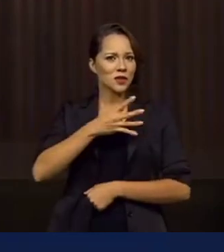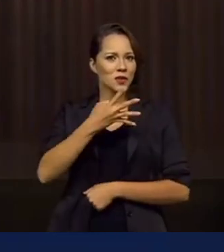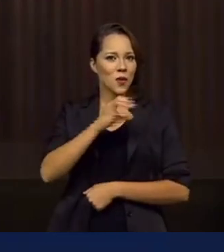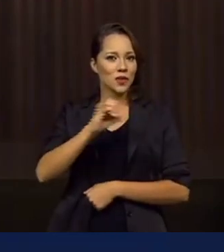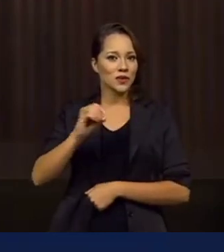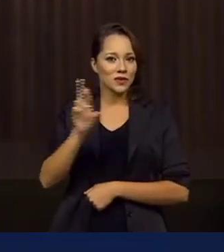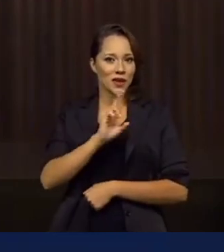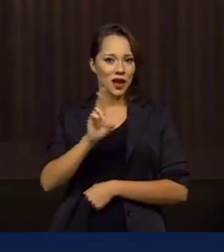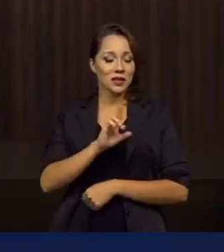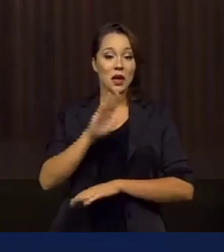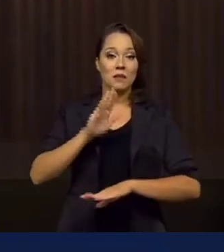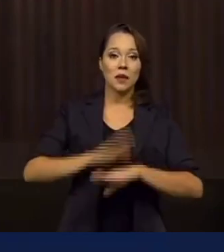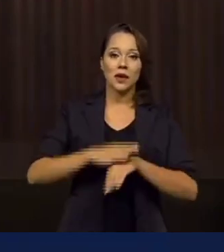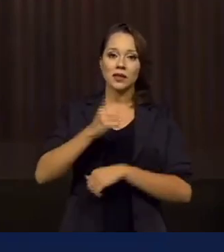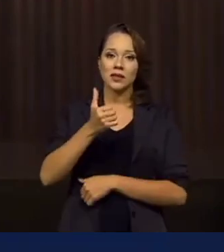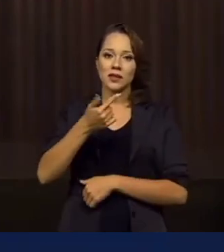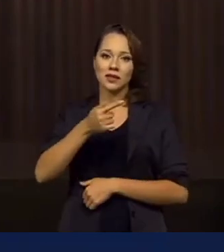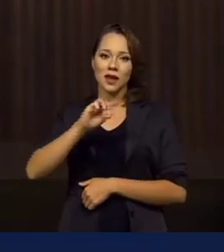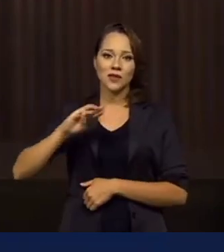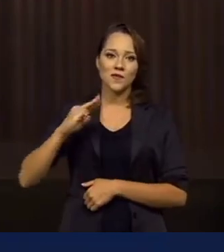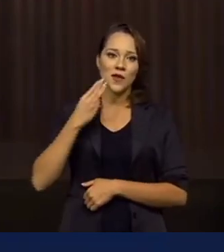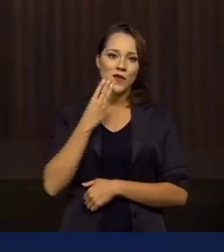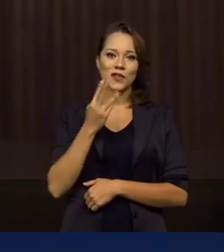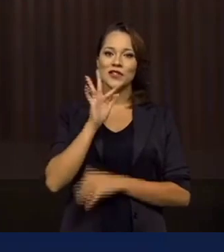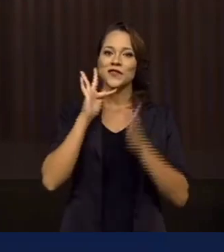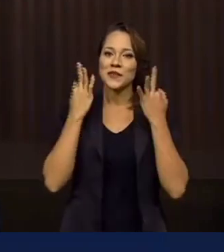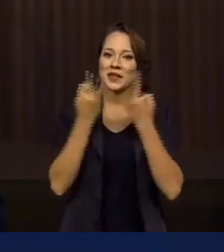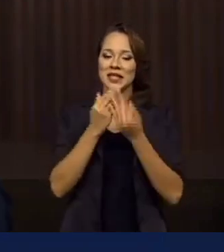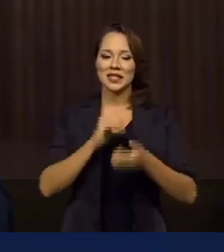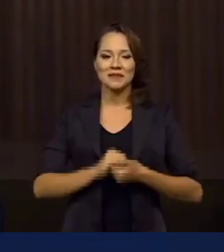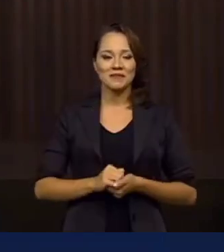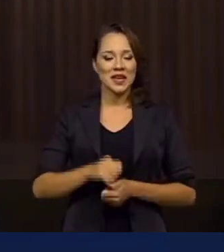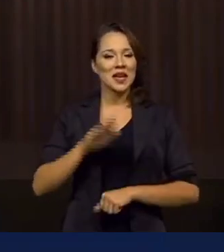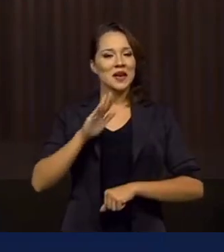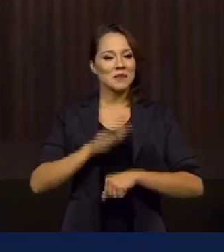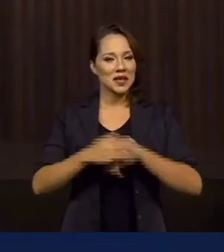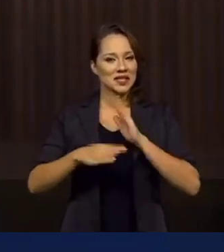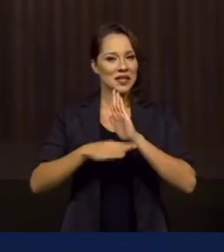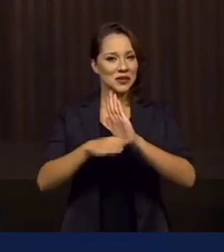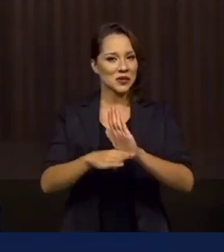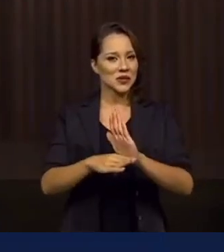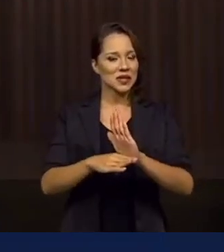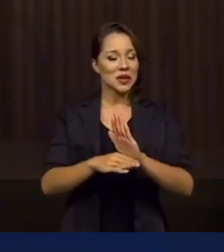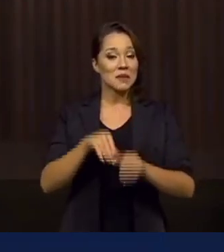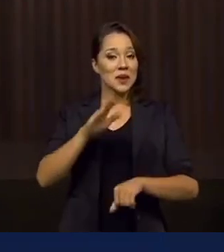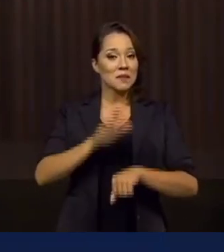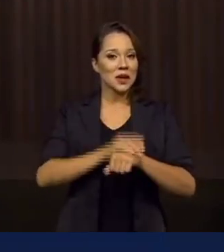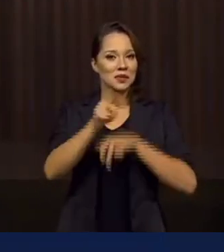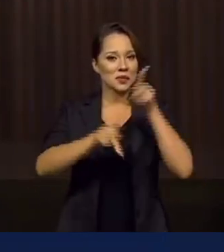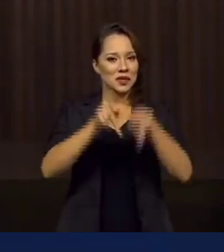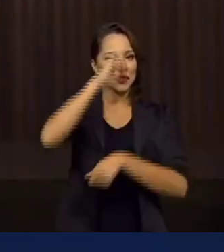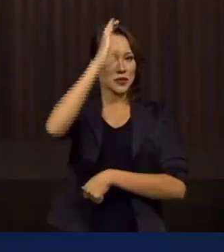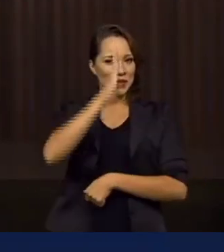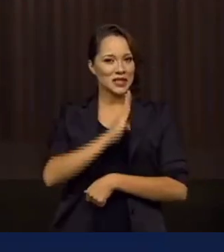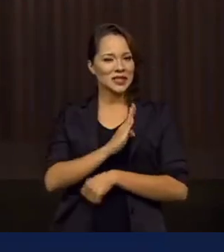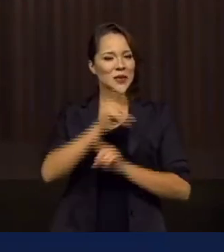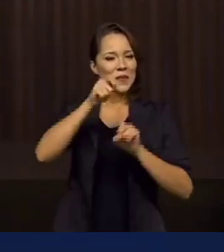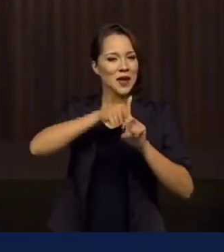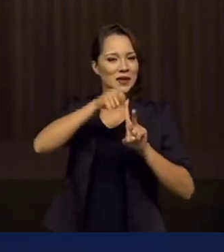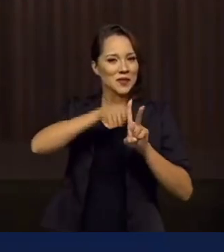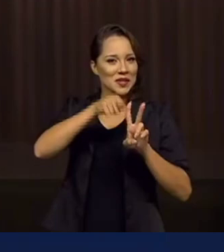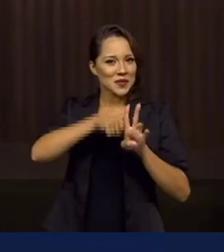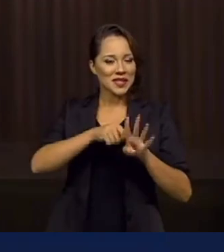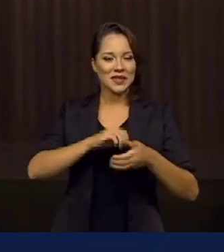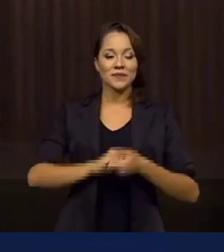,00 para mais de 17 milhões de famílias. É mais auxílio para mais brasileiros todos os